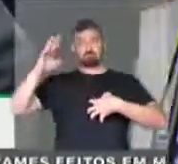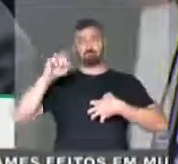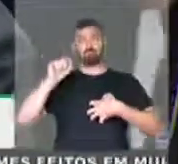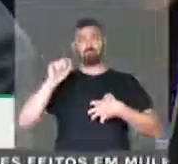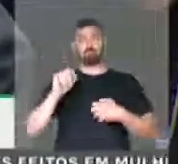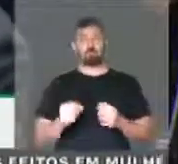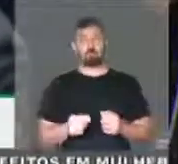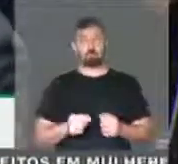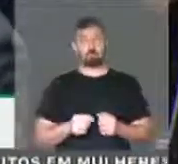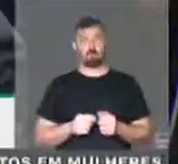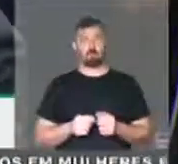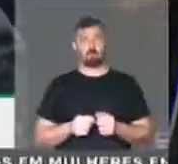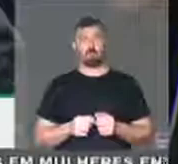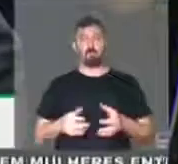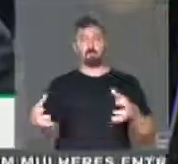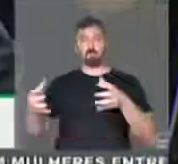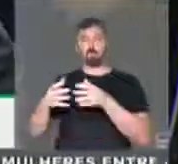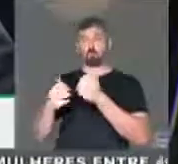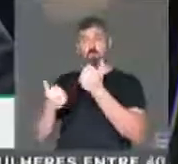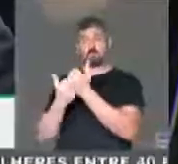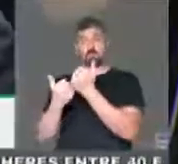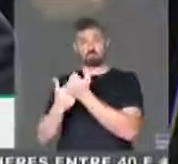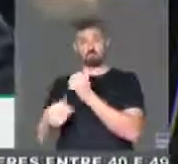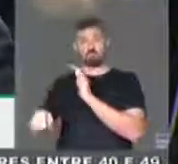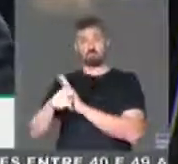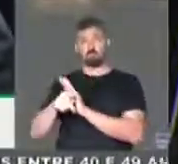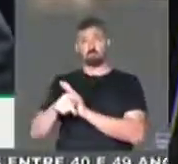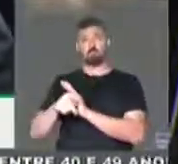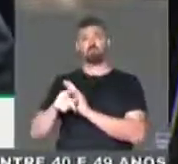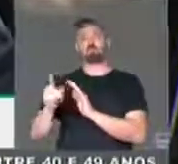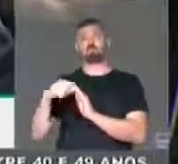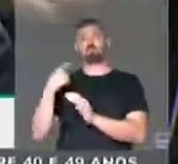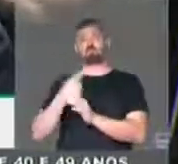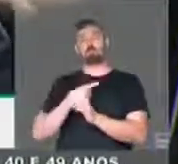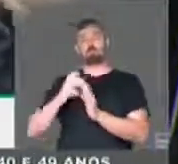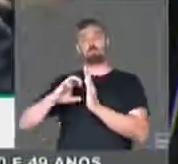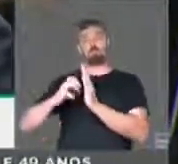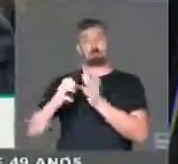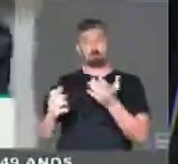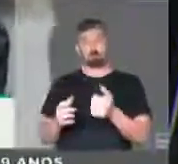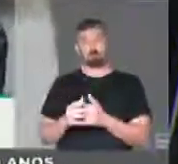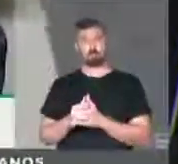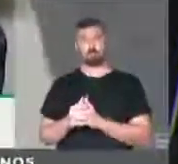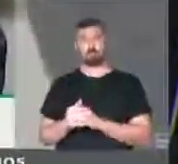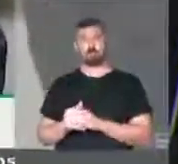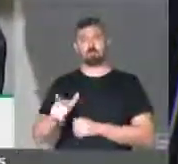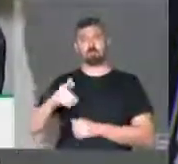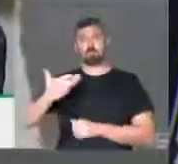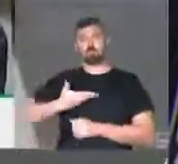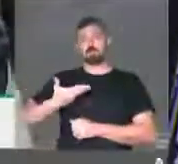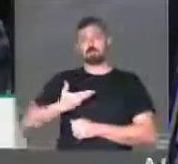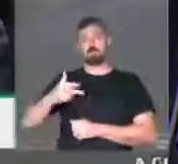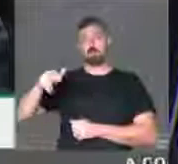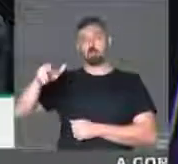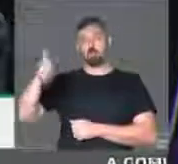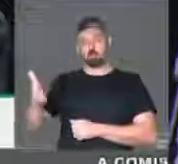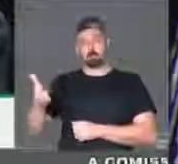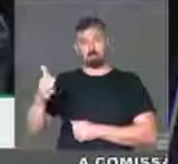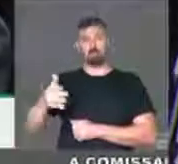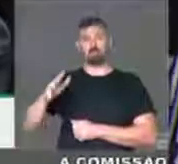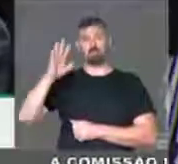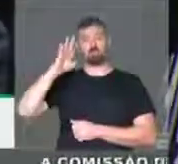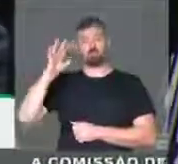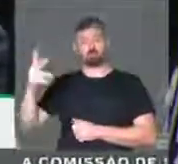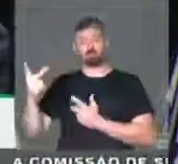a equipe de assessoramento que conta com este camarada, esse irmão de lutas e